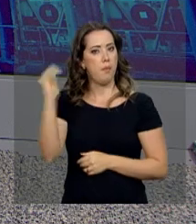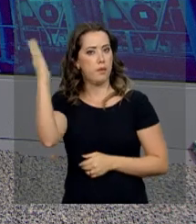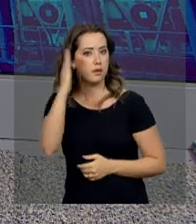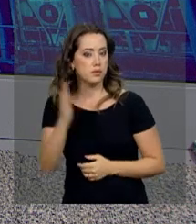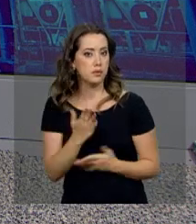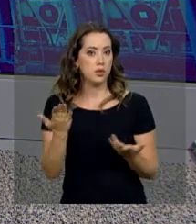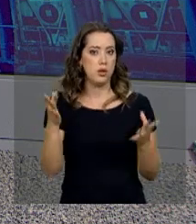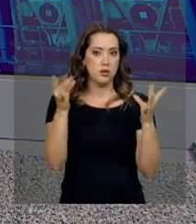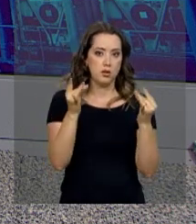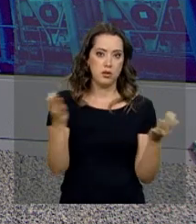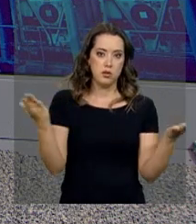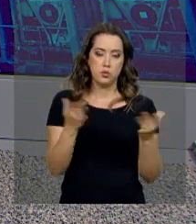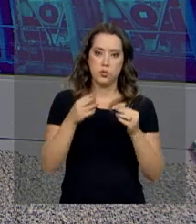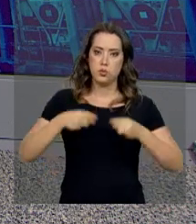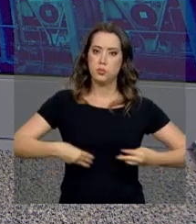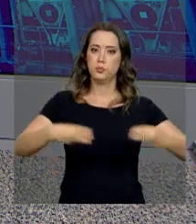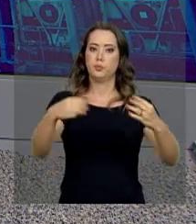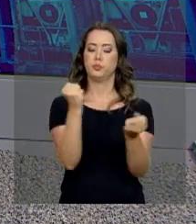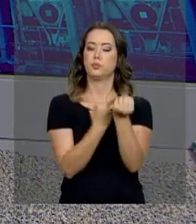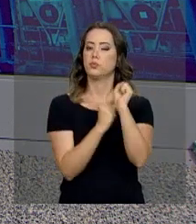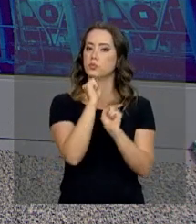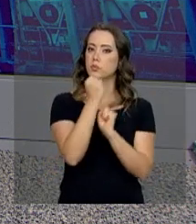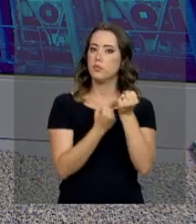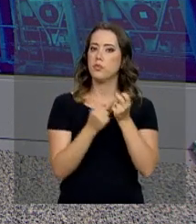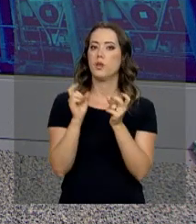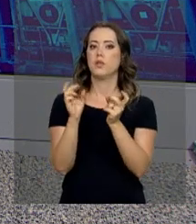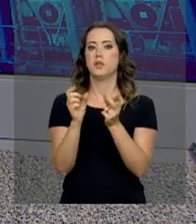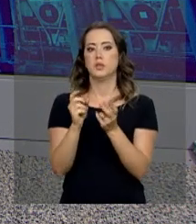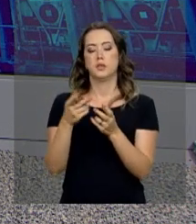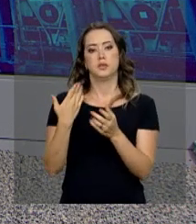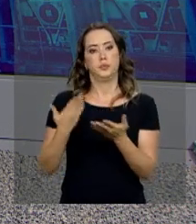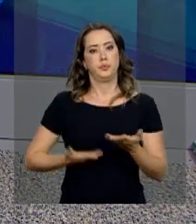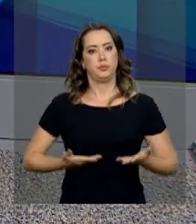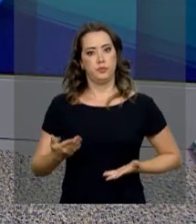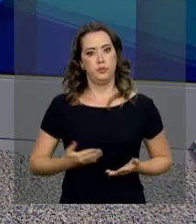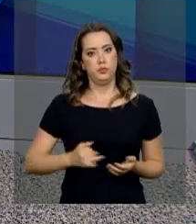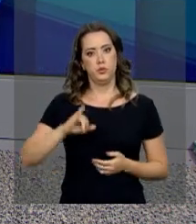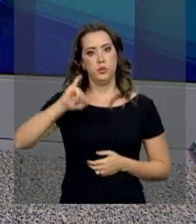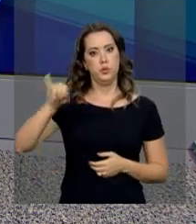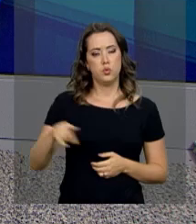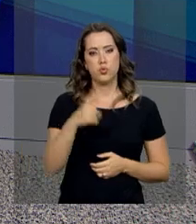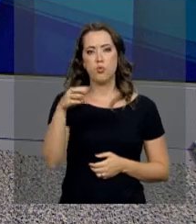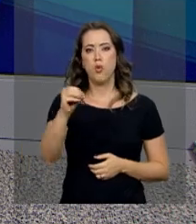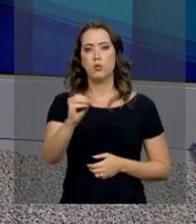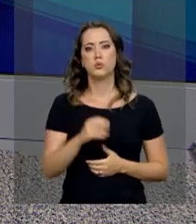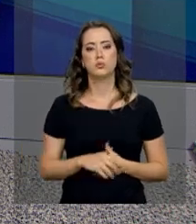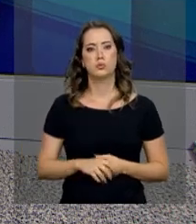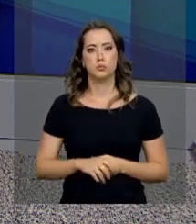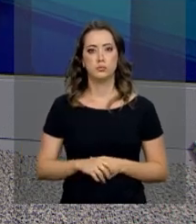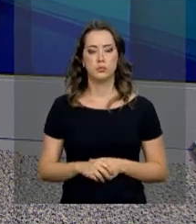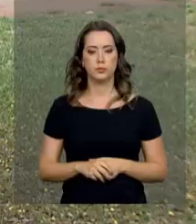divulgados hoje pelo Ministério da Indústria, Comércio Exterior e Serviços, com o repórter João Pedro Neto.